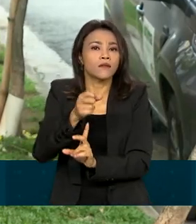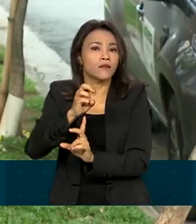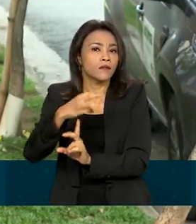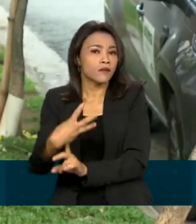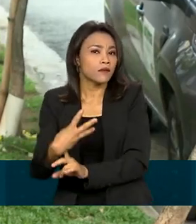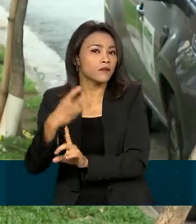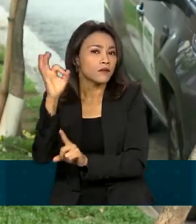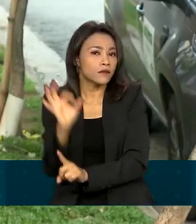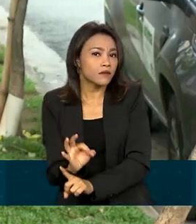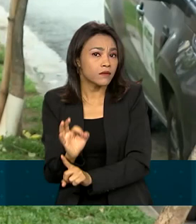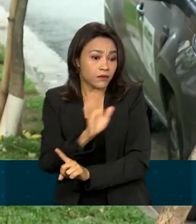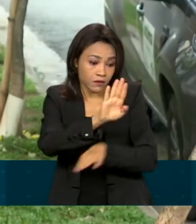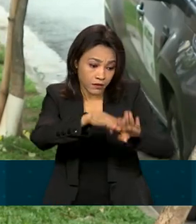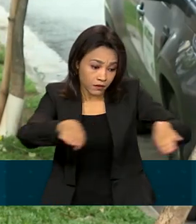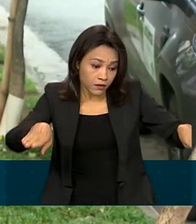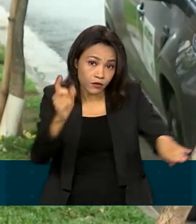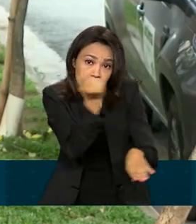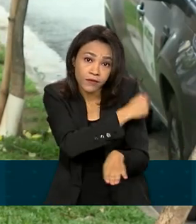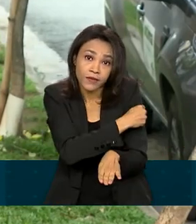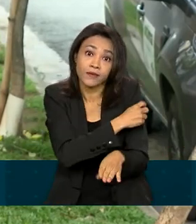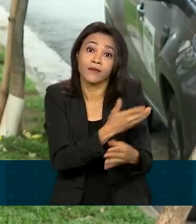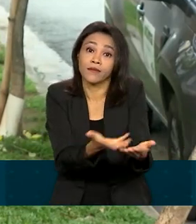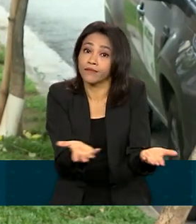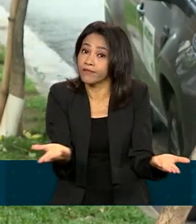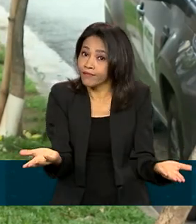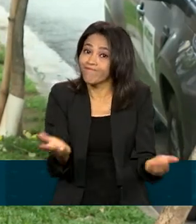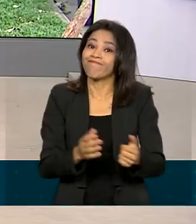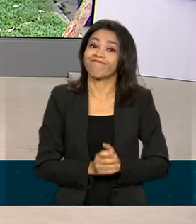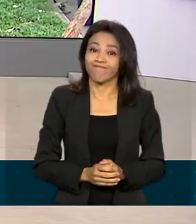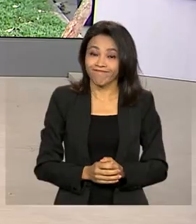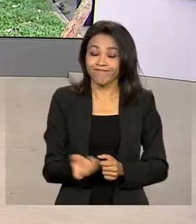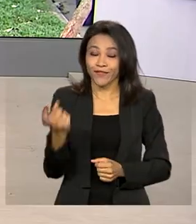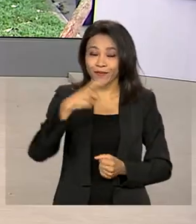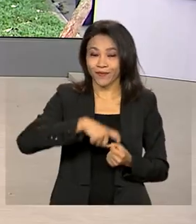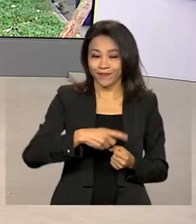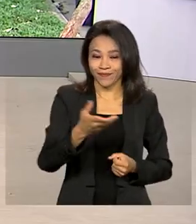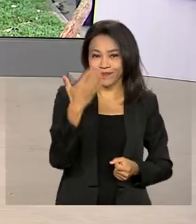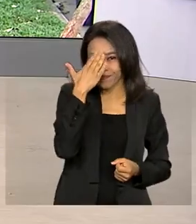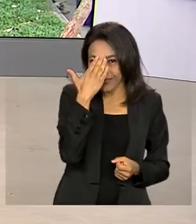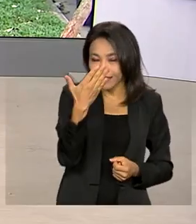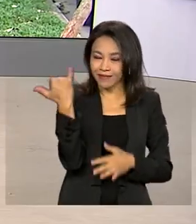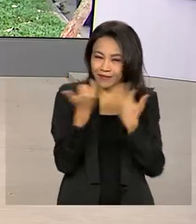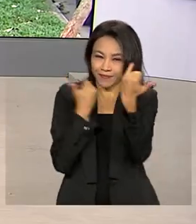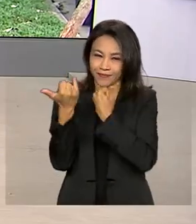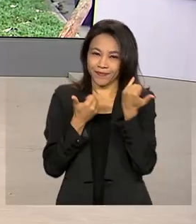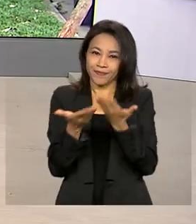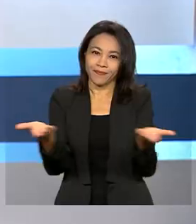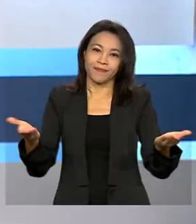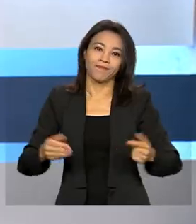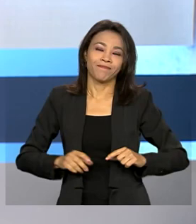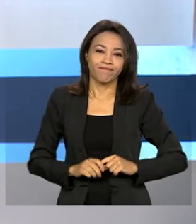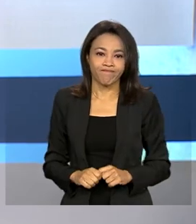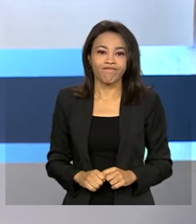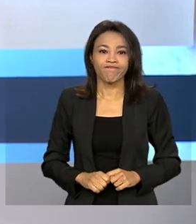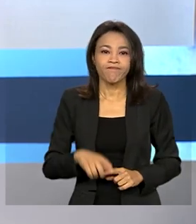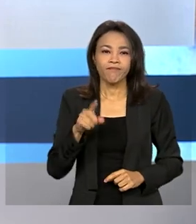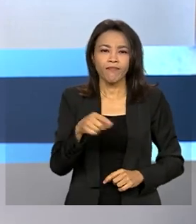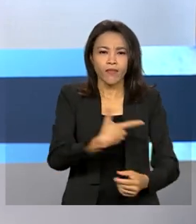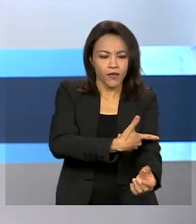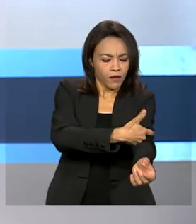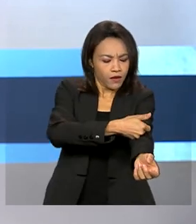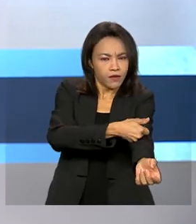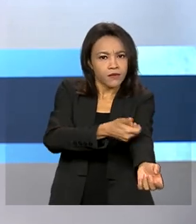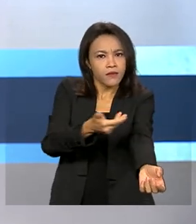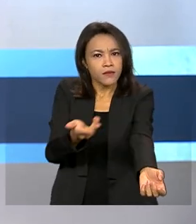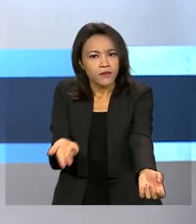das crianças tinham sido vacinadas. Eu volto com você aí no estúdio, Renata. Obrigada pelas informações, Júlia. Tirar sangue,